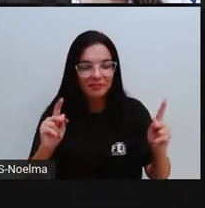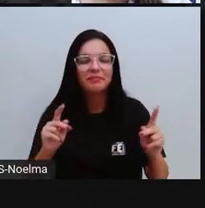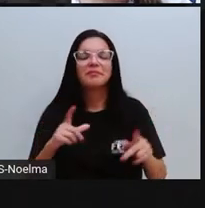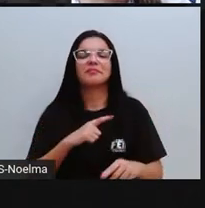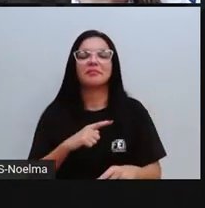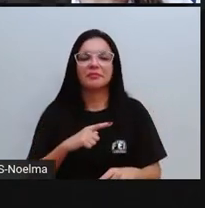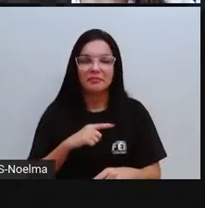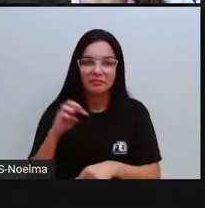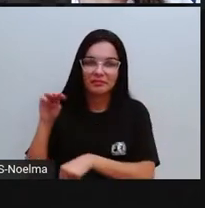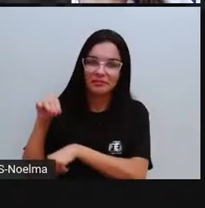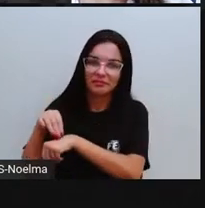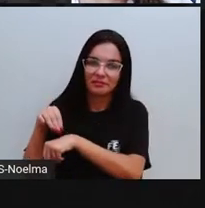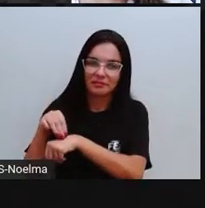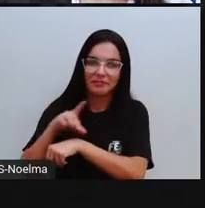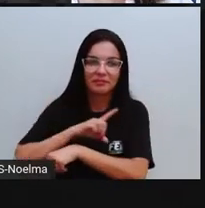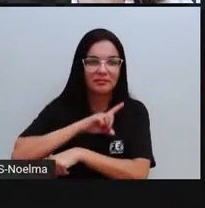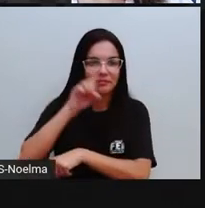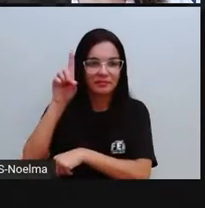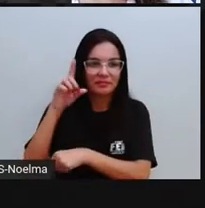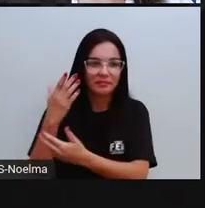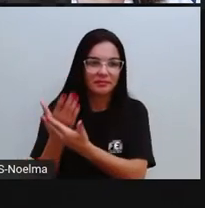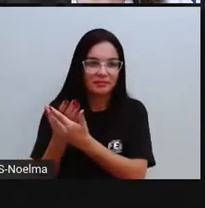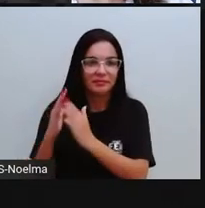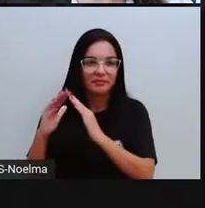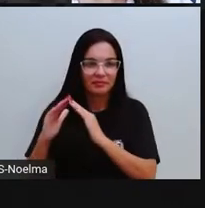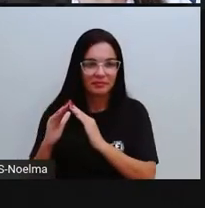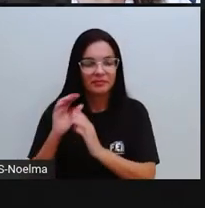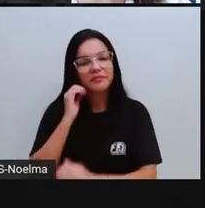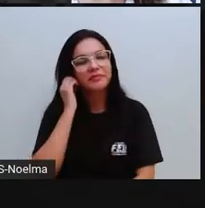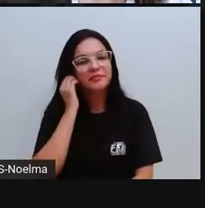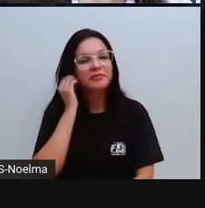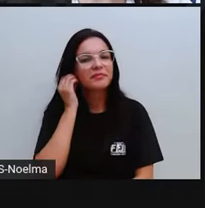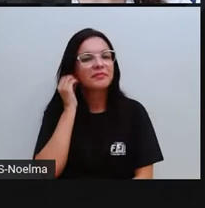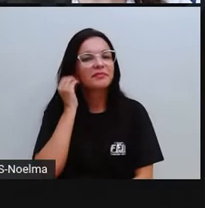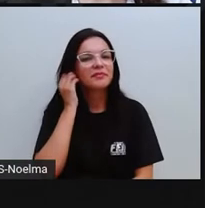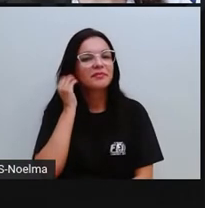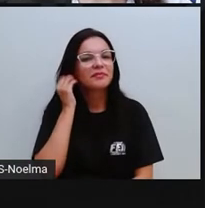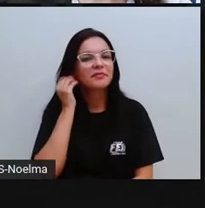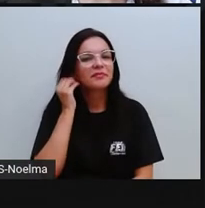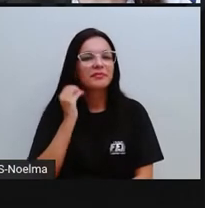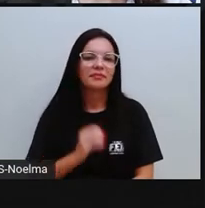municipais, dessa cidade de Banzae, tá certo?